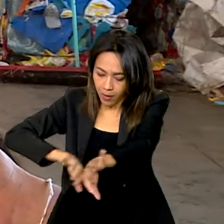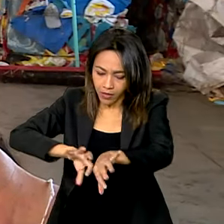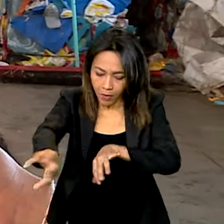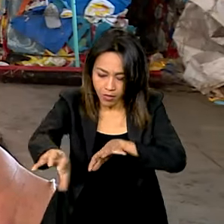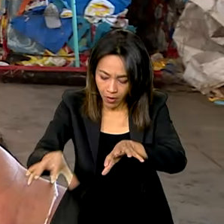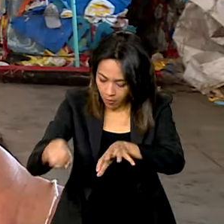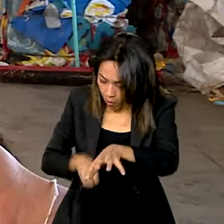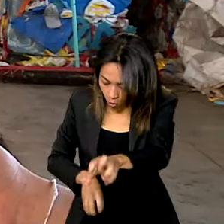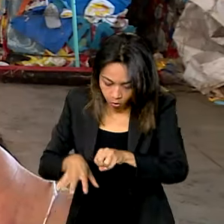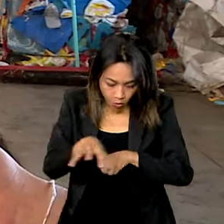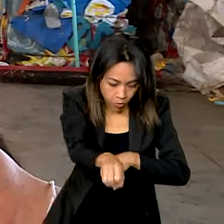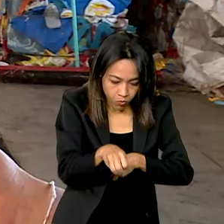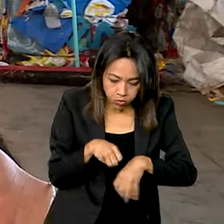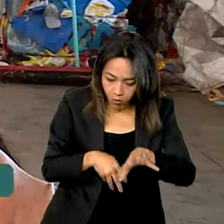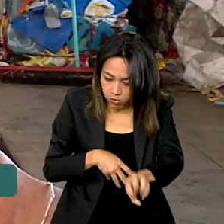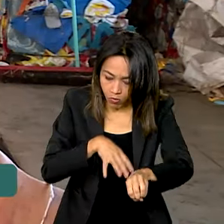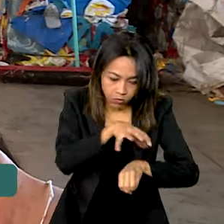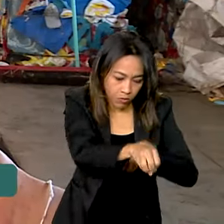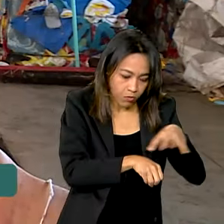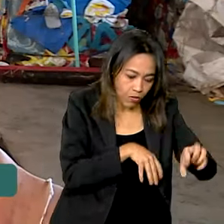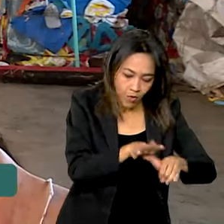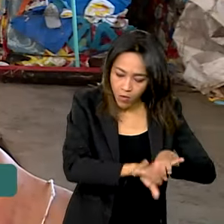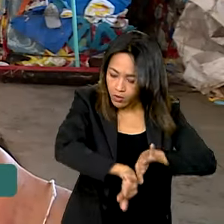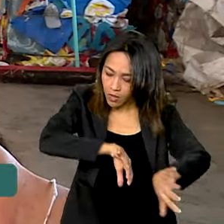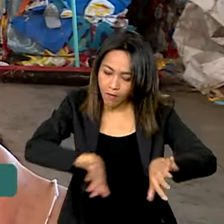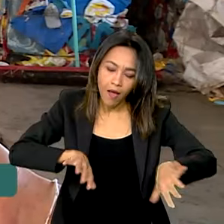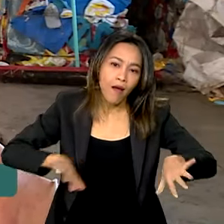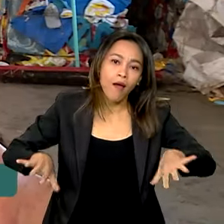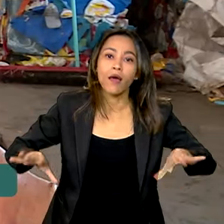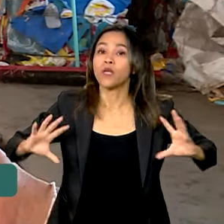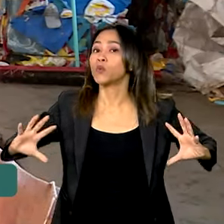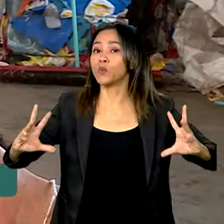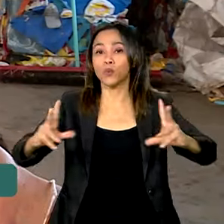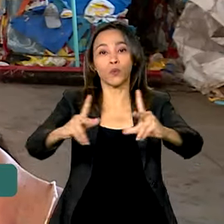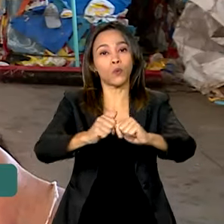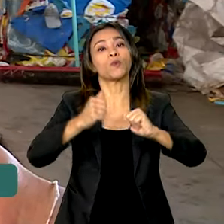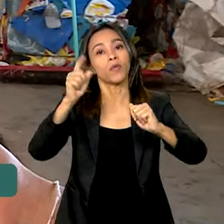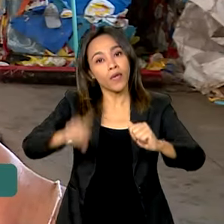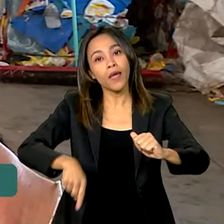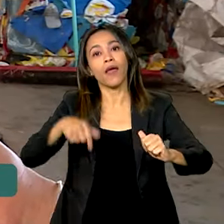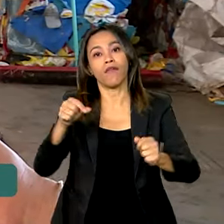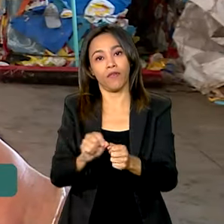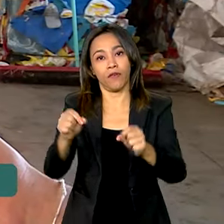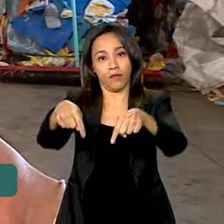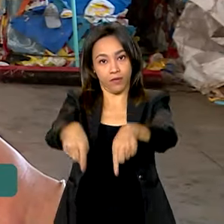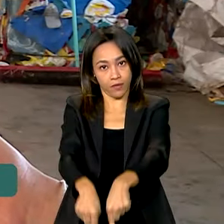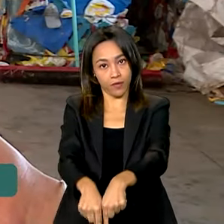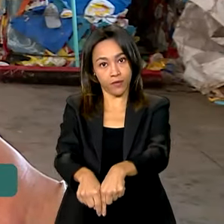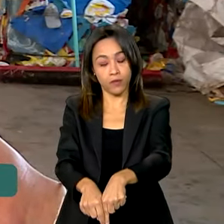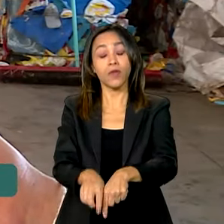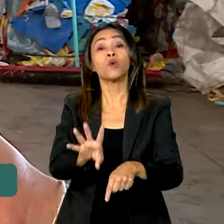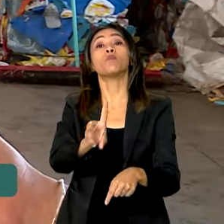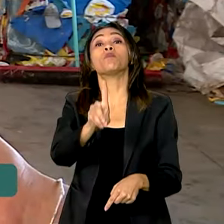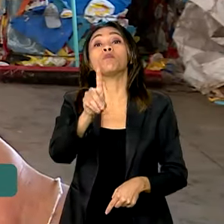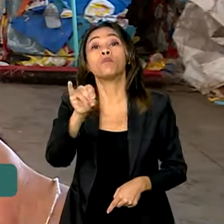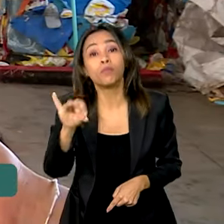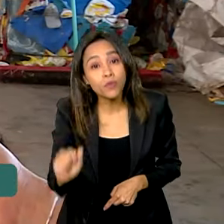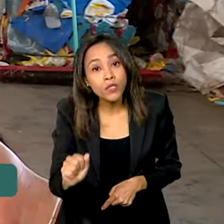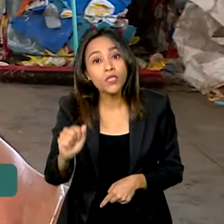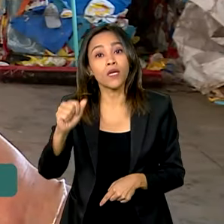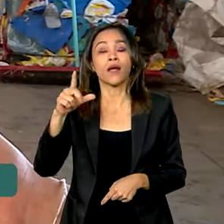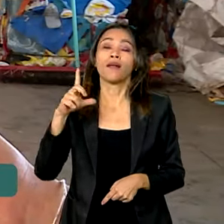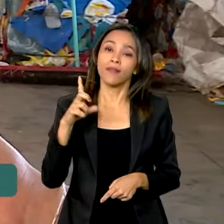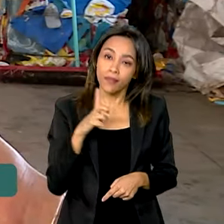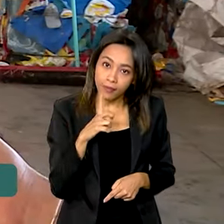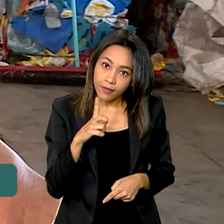hoje é realmente fazer com que todo o volume de resíduos que nós geramos por dia, ele tenha a condição dele seguir um